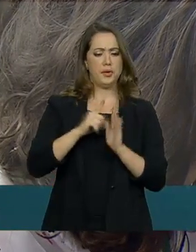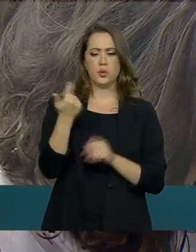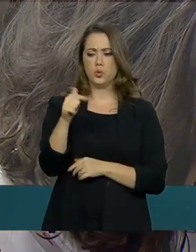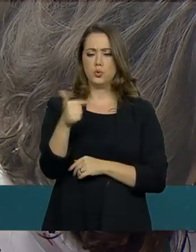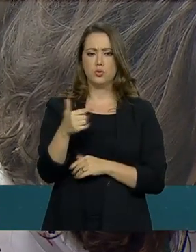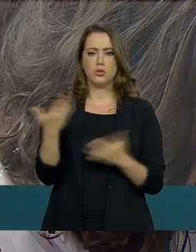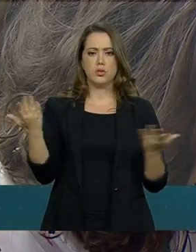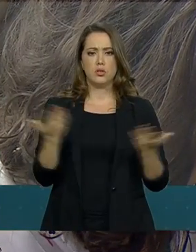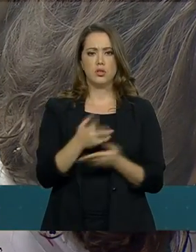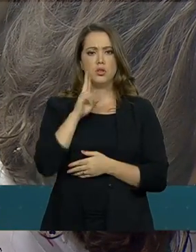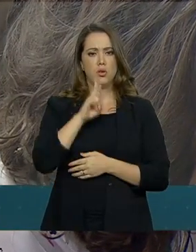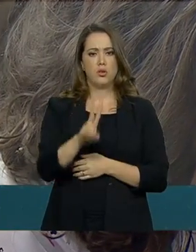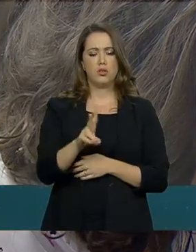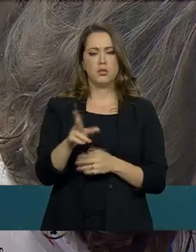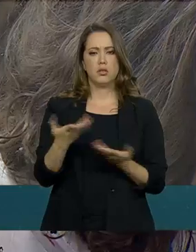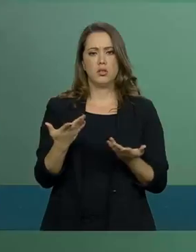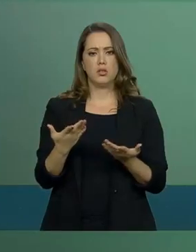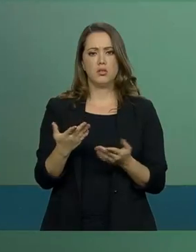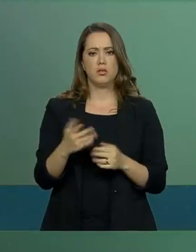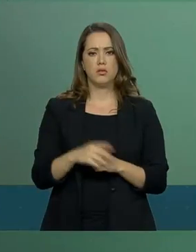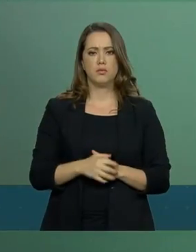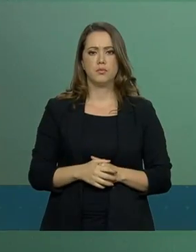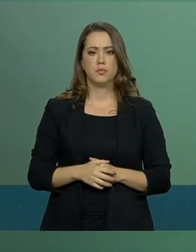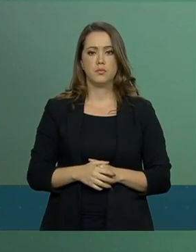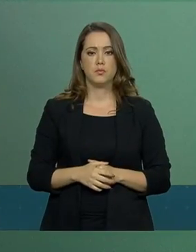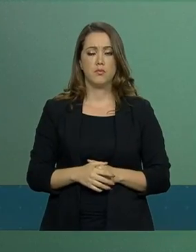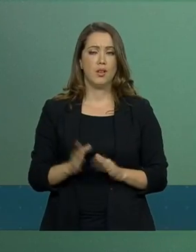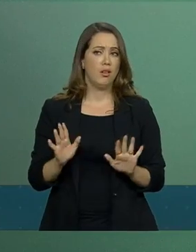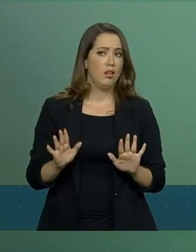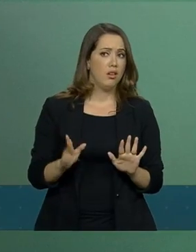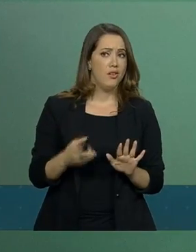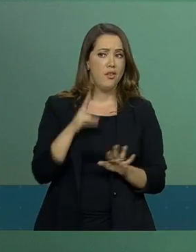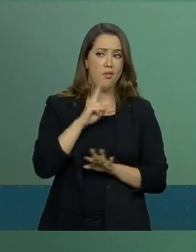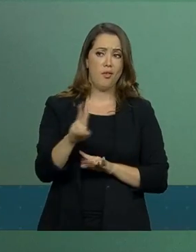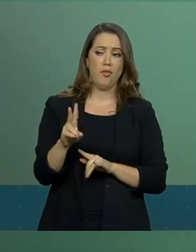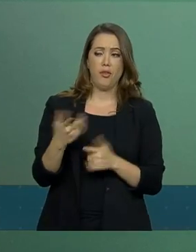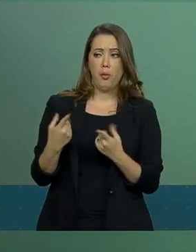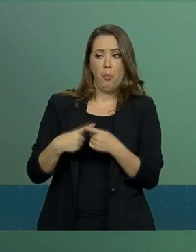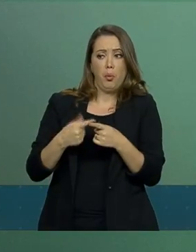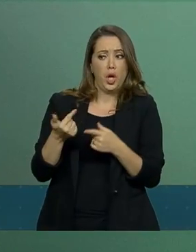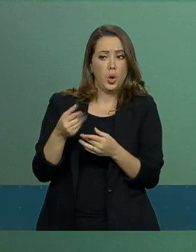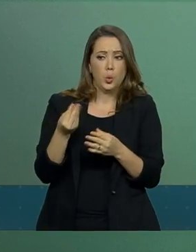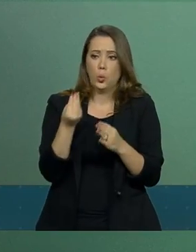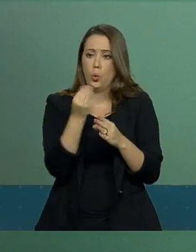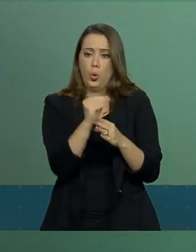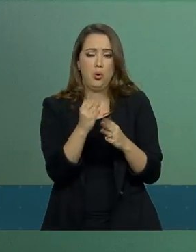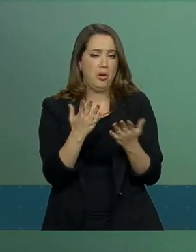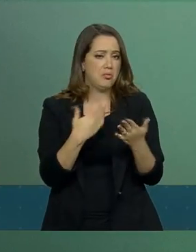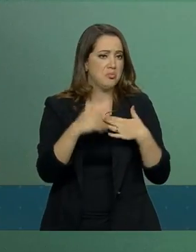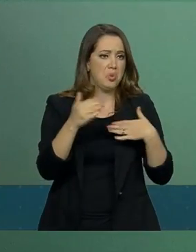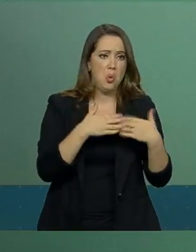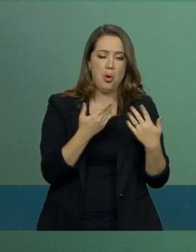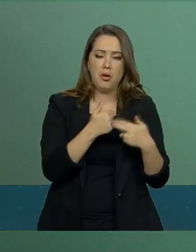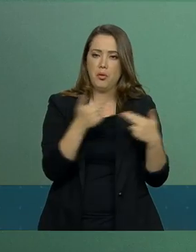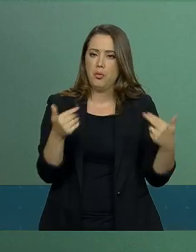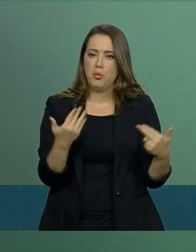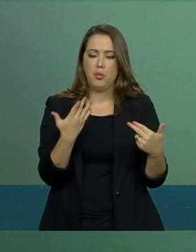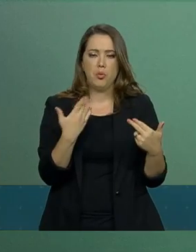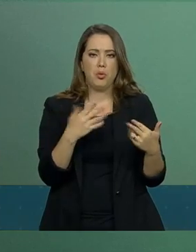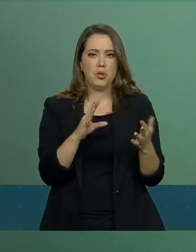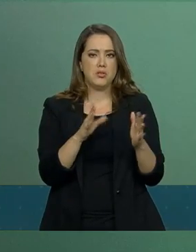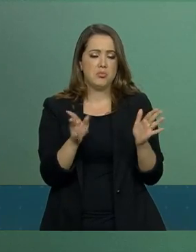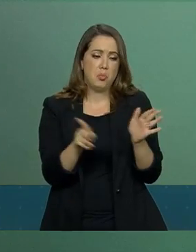não estava, mas agora eu acabei de ver que sim. O café da manhã eu vou checar, provavelmente por alguma questão administrativa, a sua não